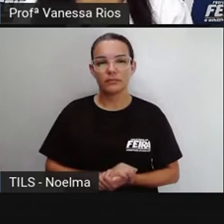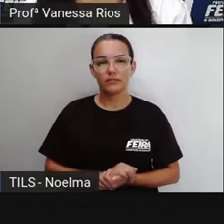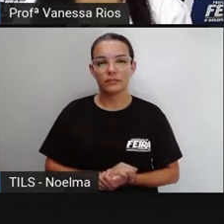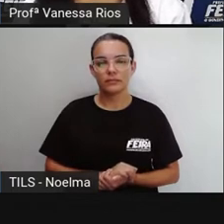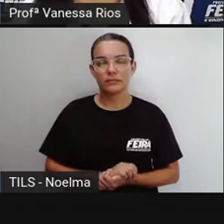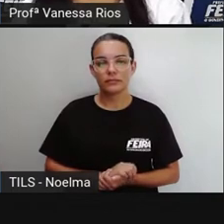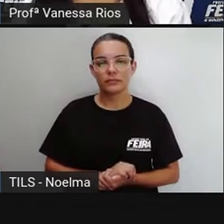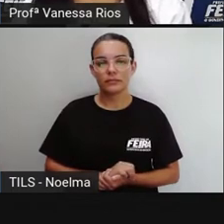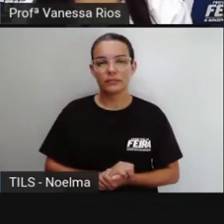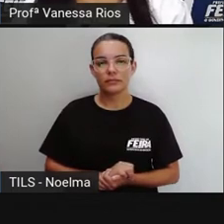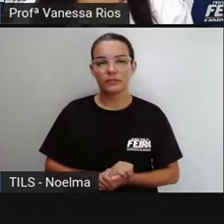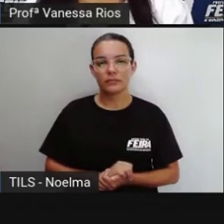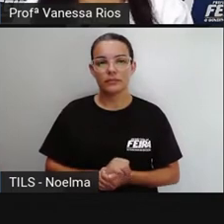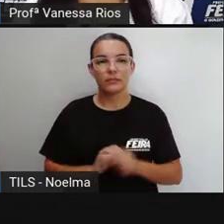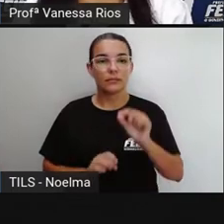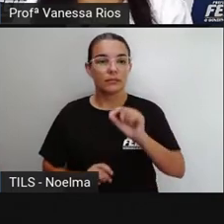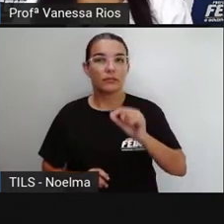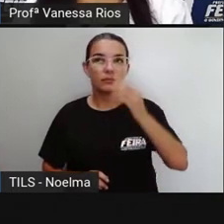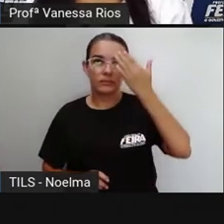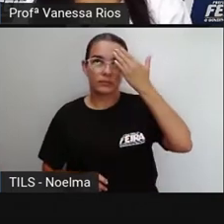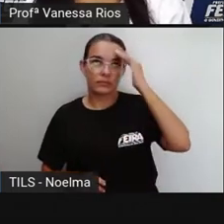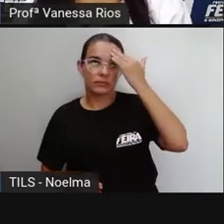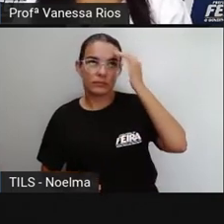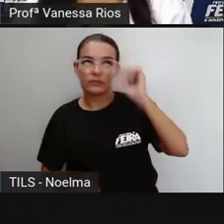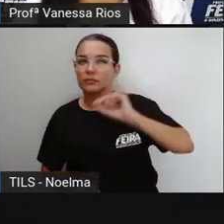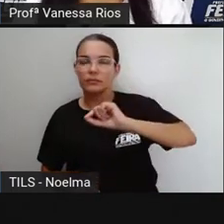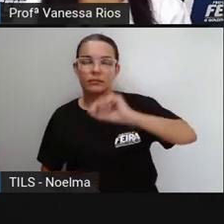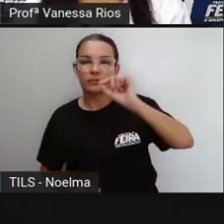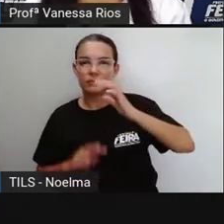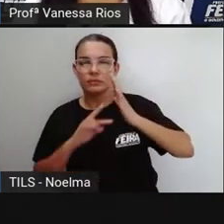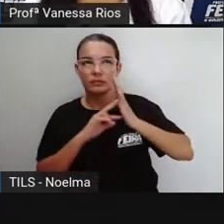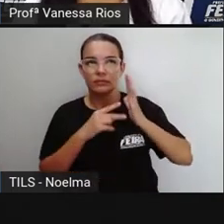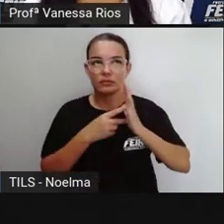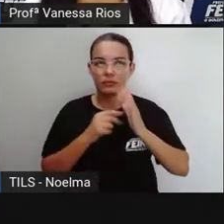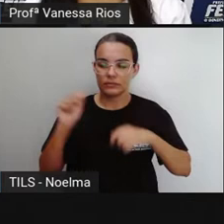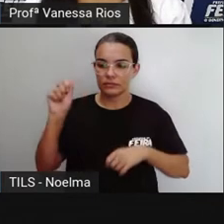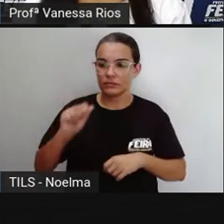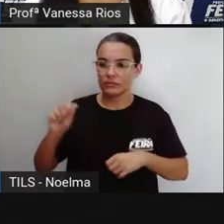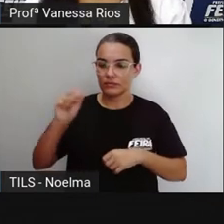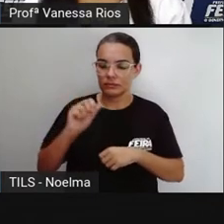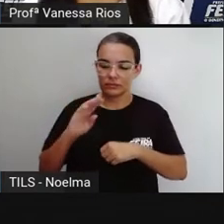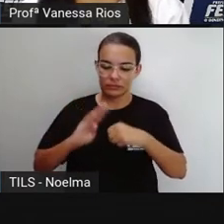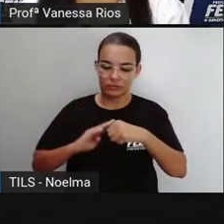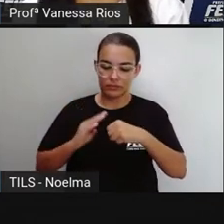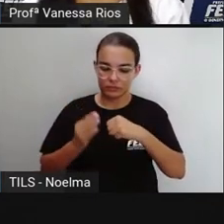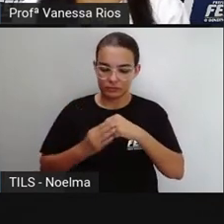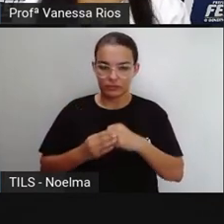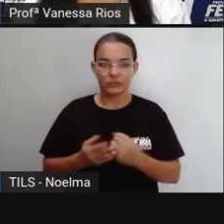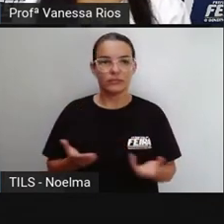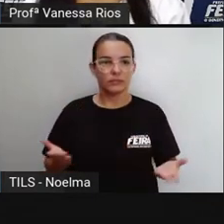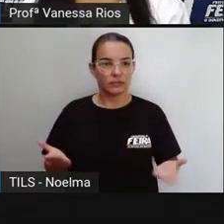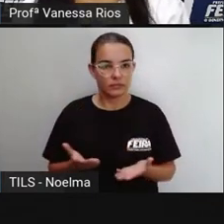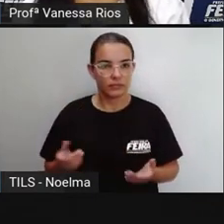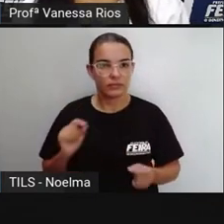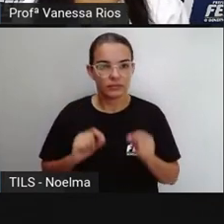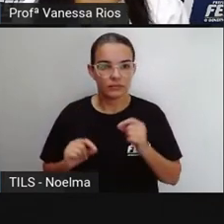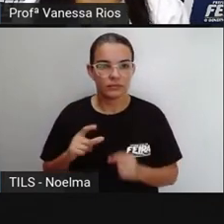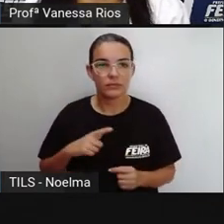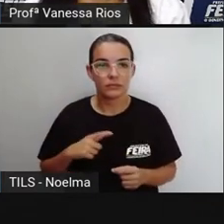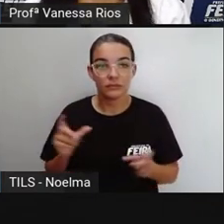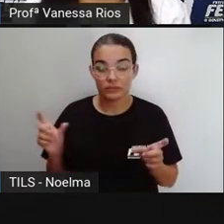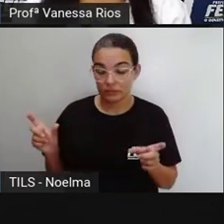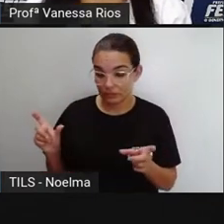O que a gente entende, então, na definição de associações de bairro? É uma iniciativa em que um grupo de pessoas que